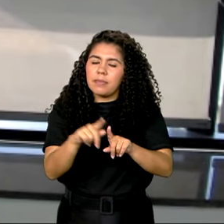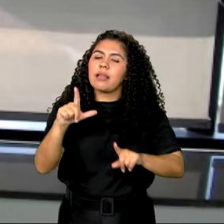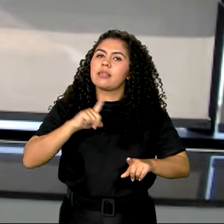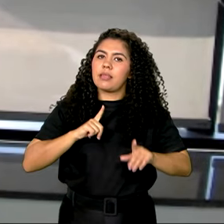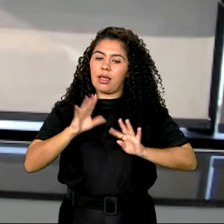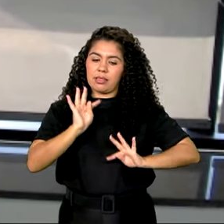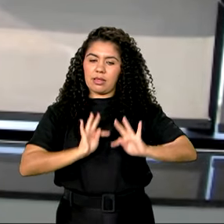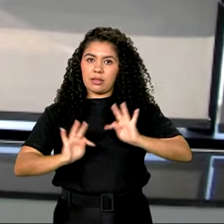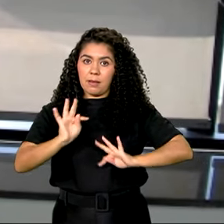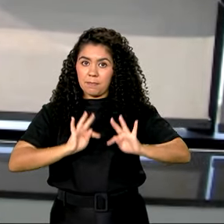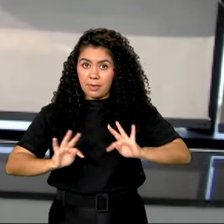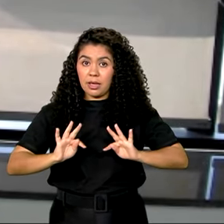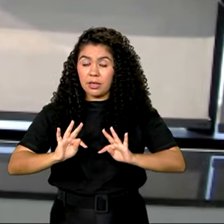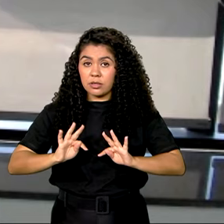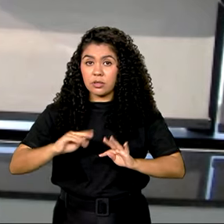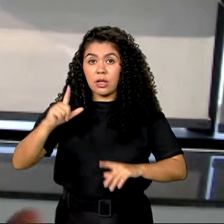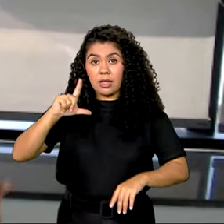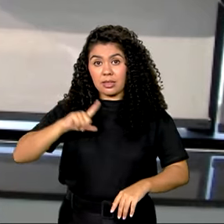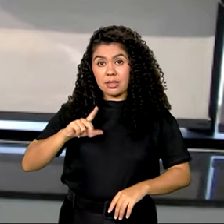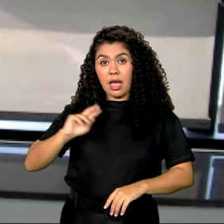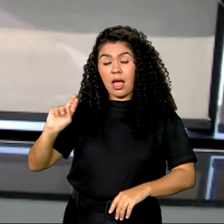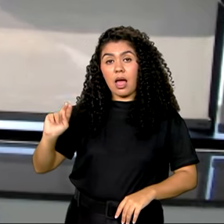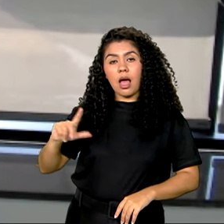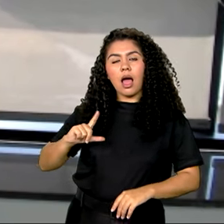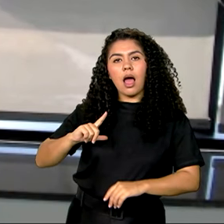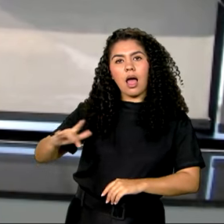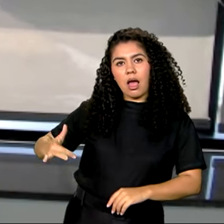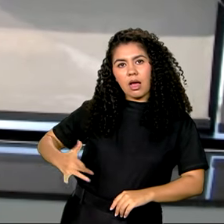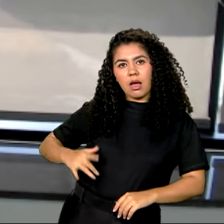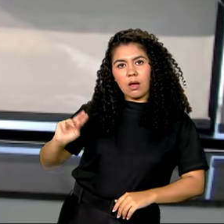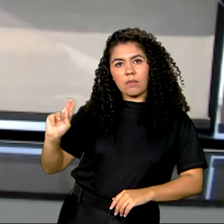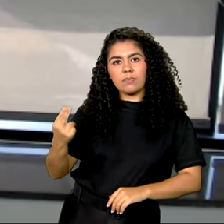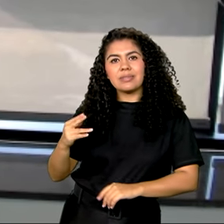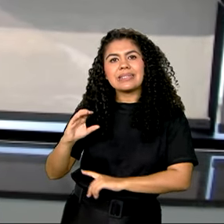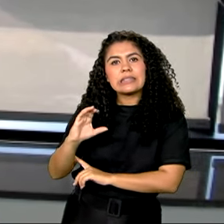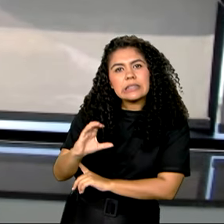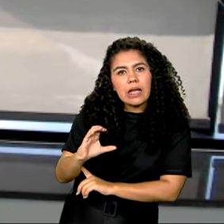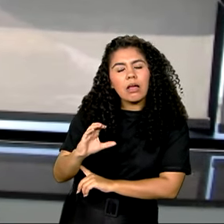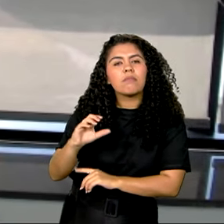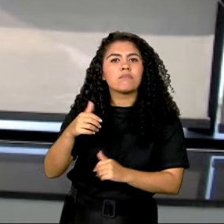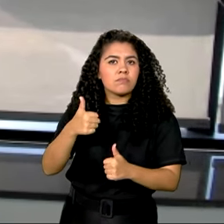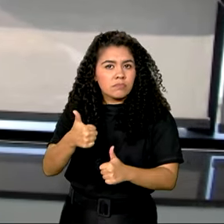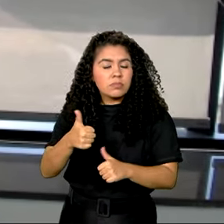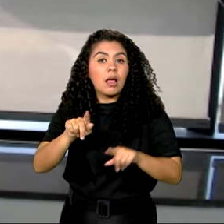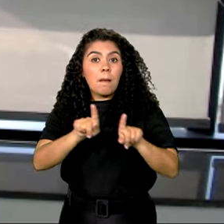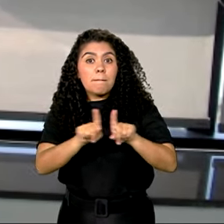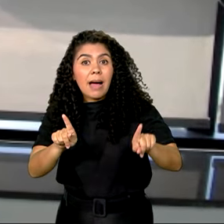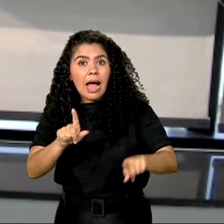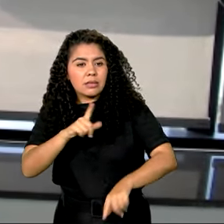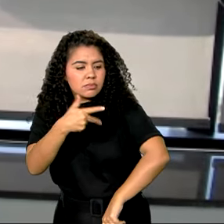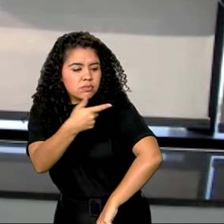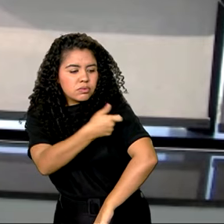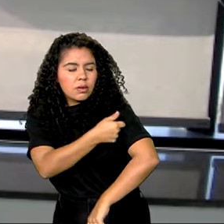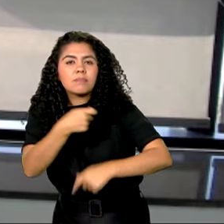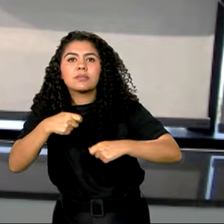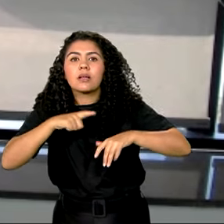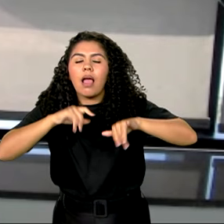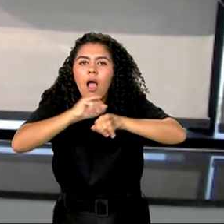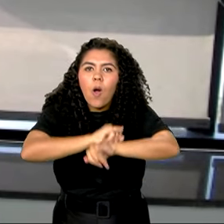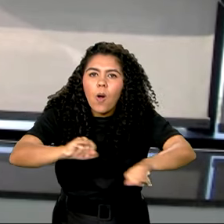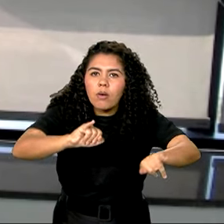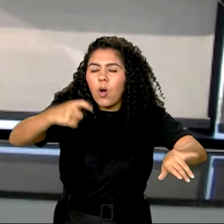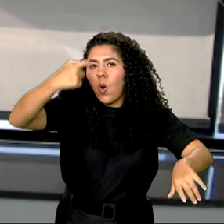hepatite C. Da hepatite B, melhor ainda, existe vacina. Então, é conseguir conscientizar as pessoas